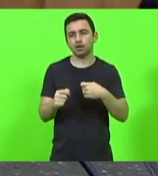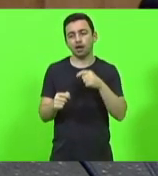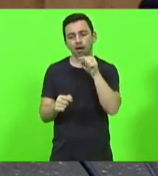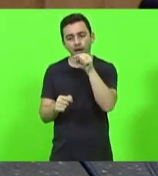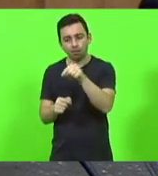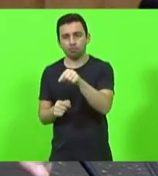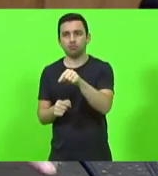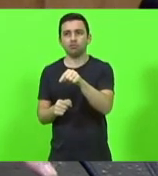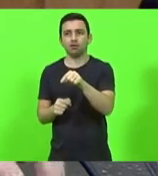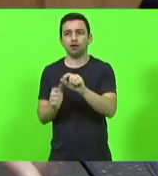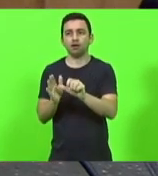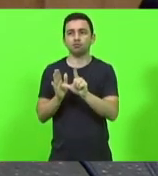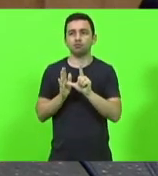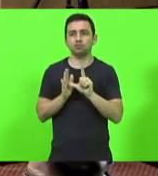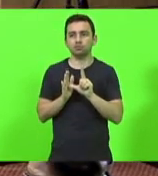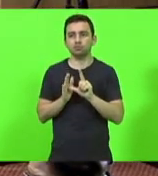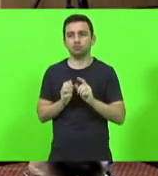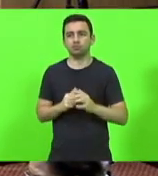presidente.